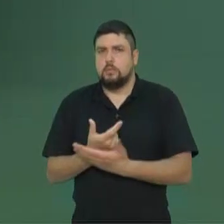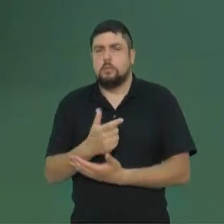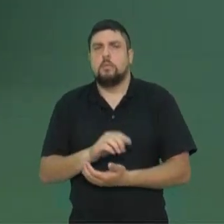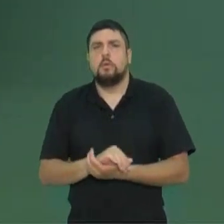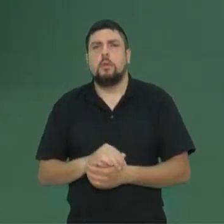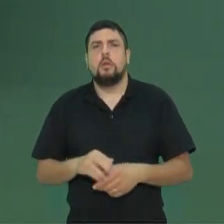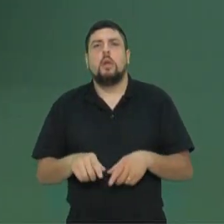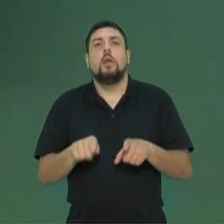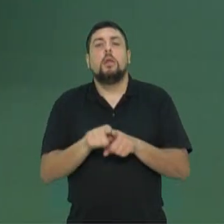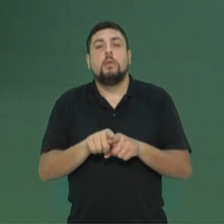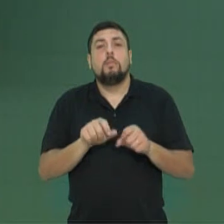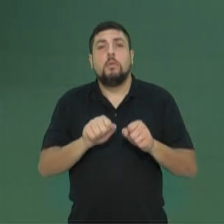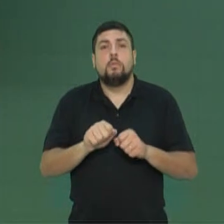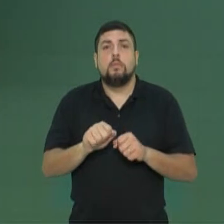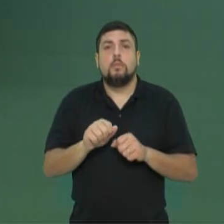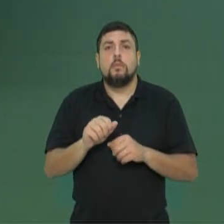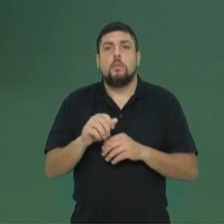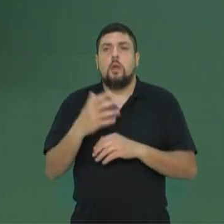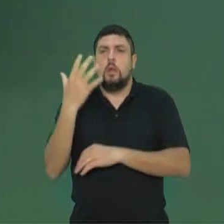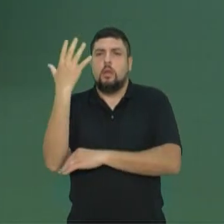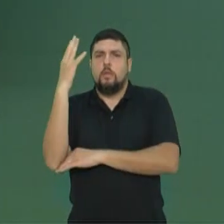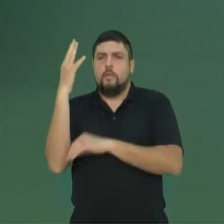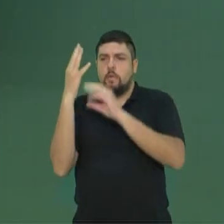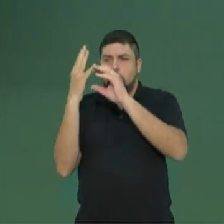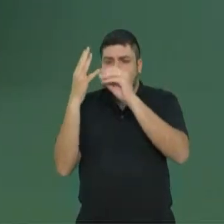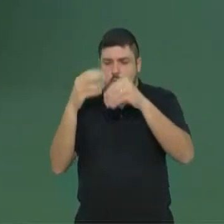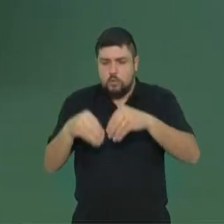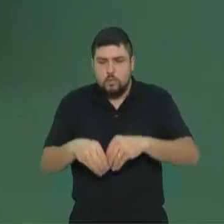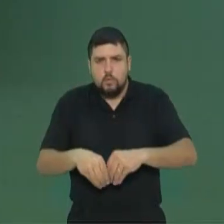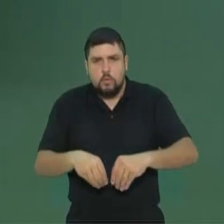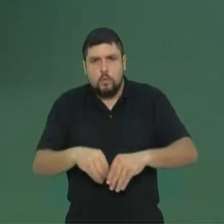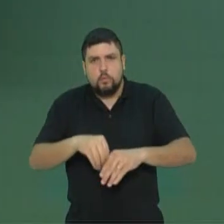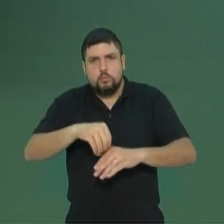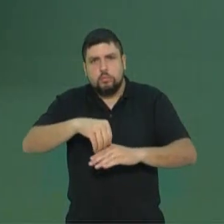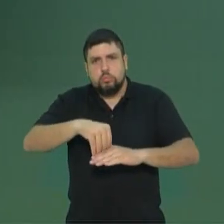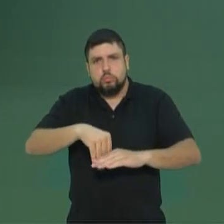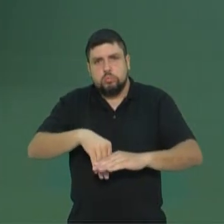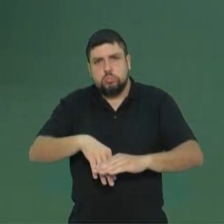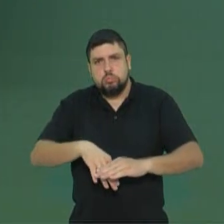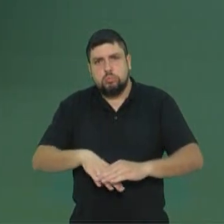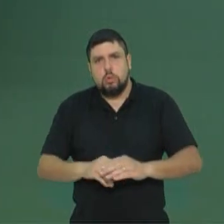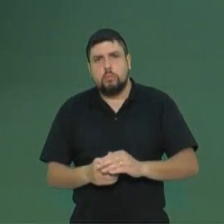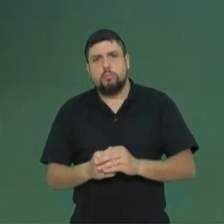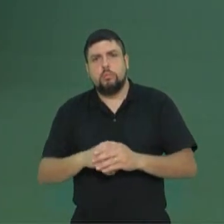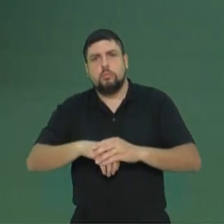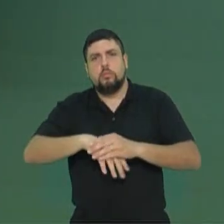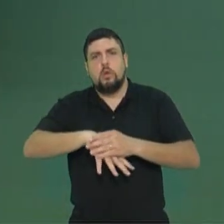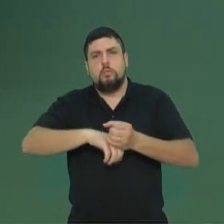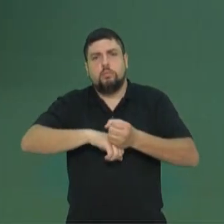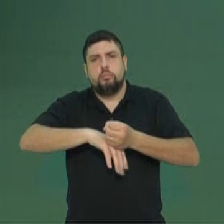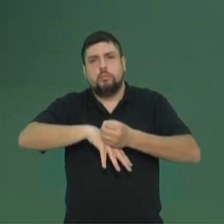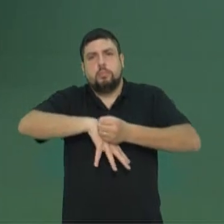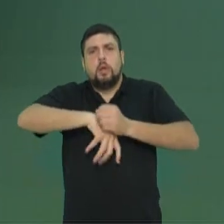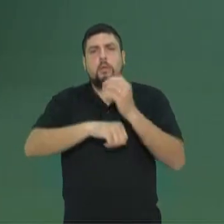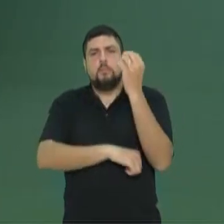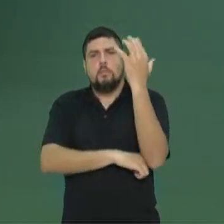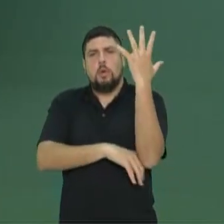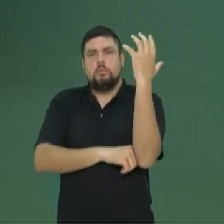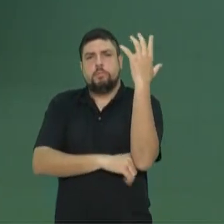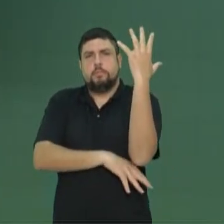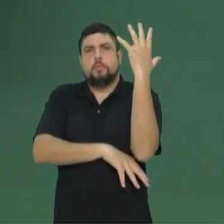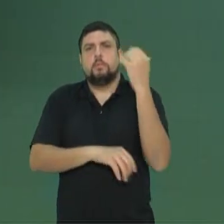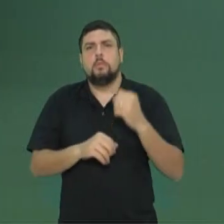podemos mergulhar um pedaço da planta no solo, e esse pedaço vai fazer raiz, a chamada mergulhia. Ou eu posso pegar o solo, e